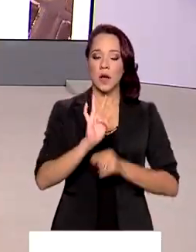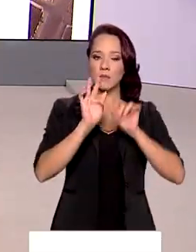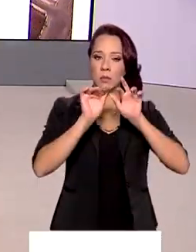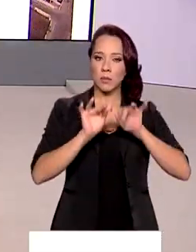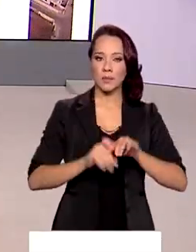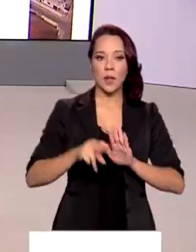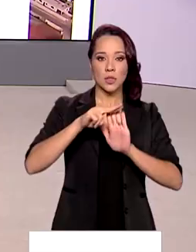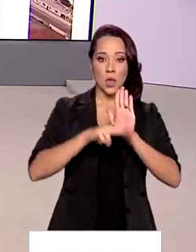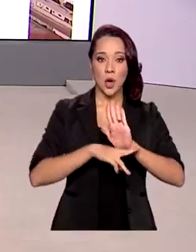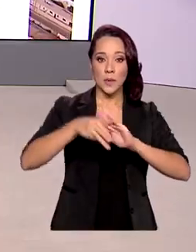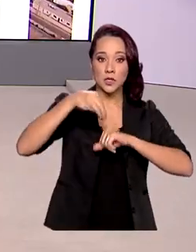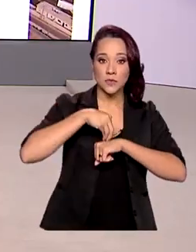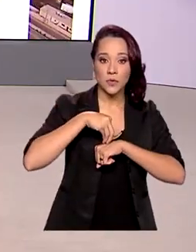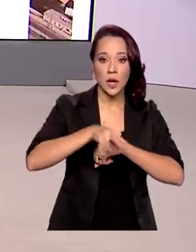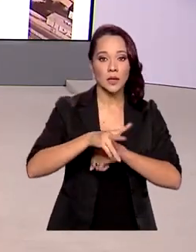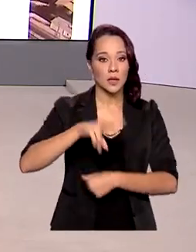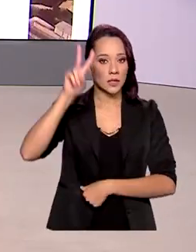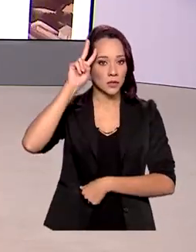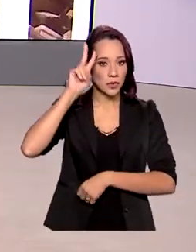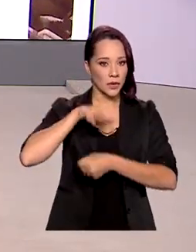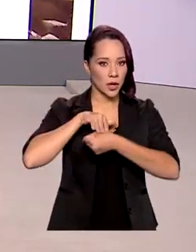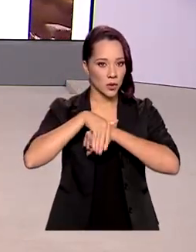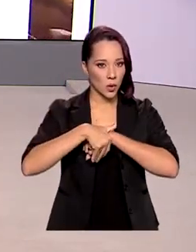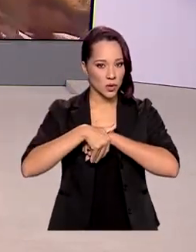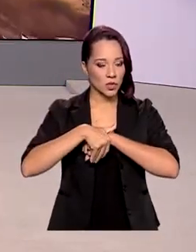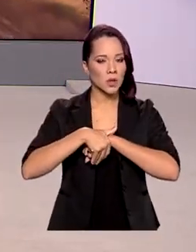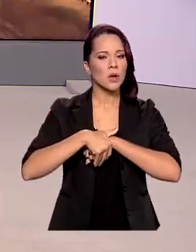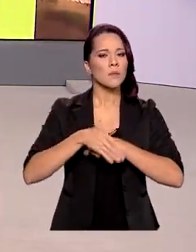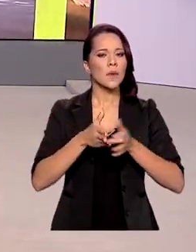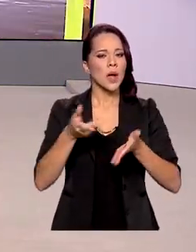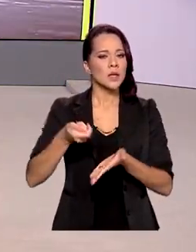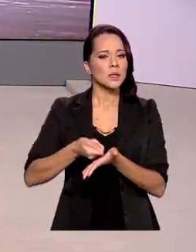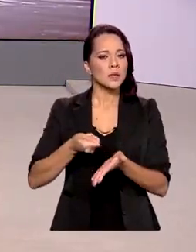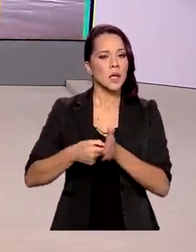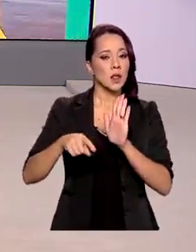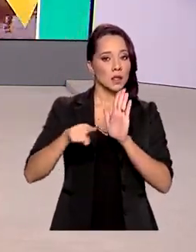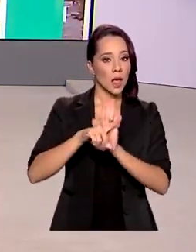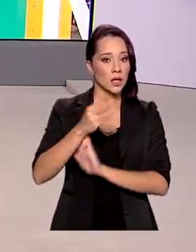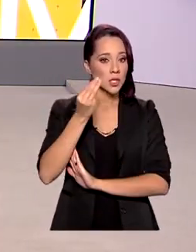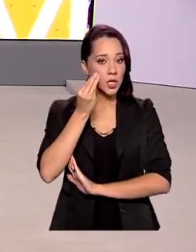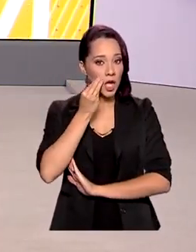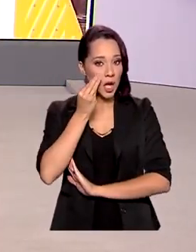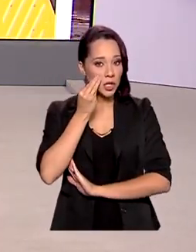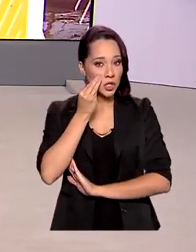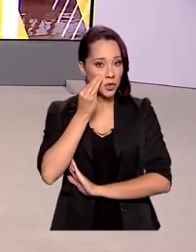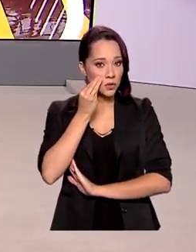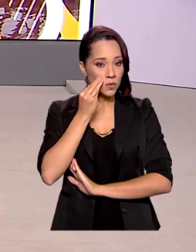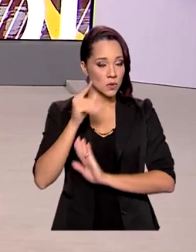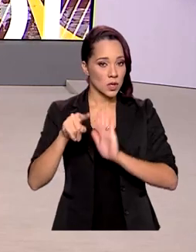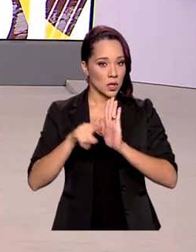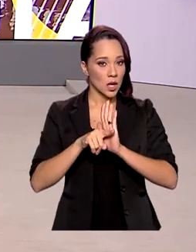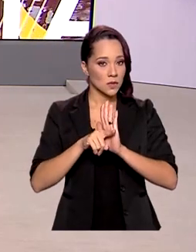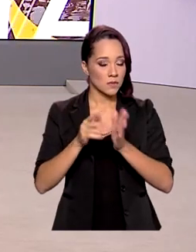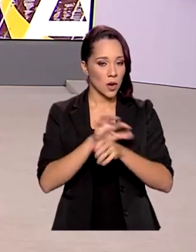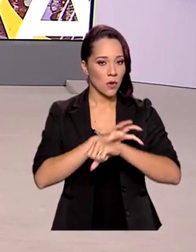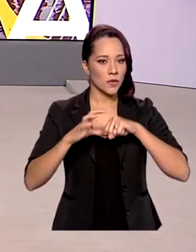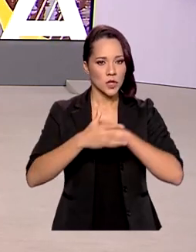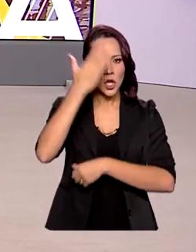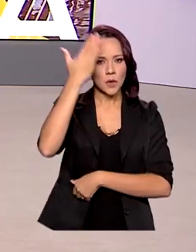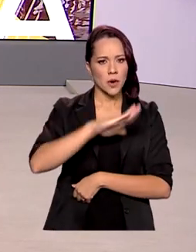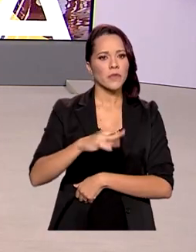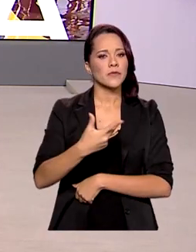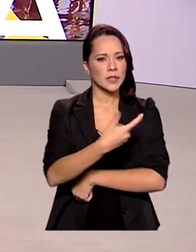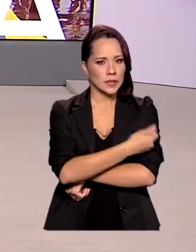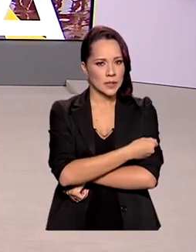normas divulgadas nesta segunda-feira à noite, passando a exigir teste negativo para Covid-19 e comprovante de